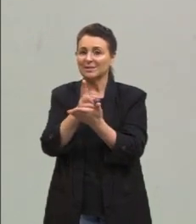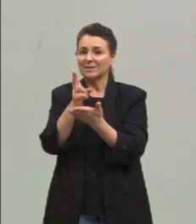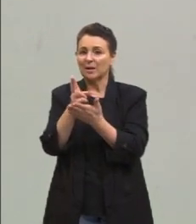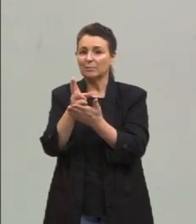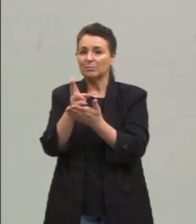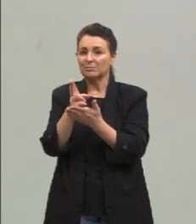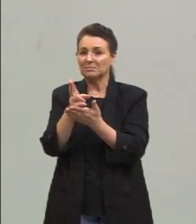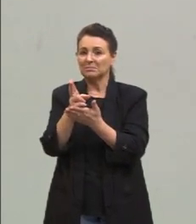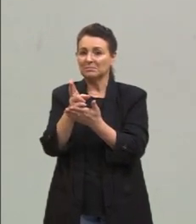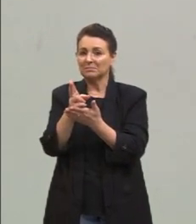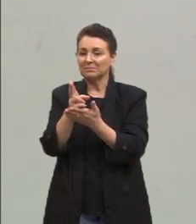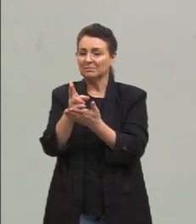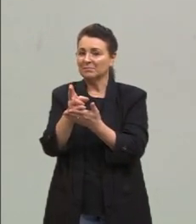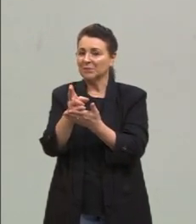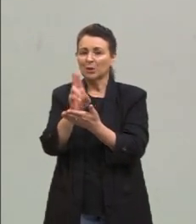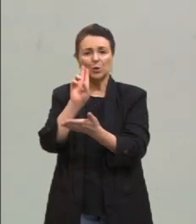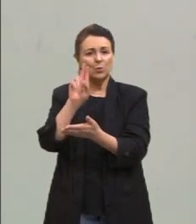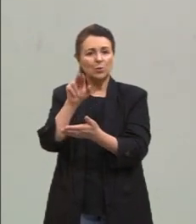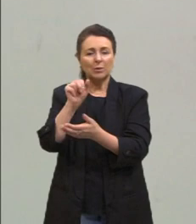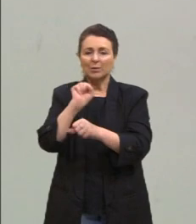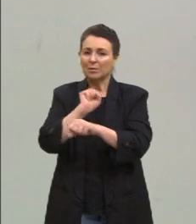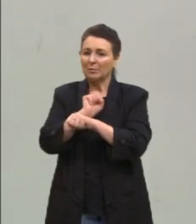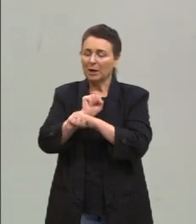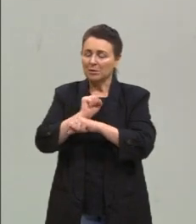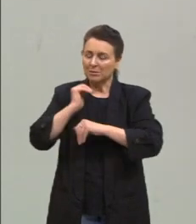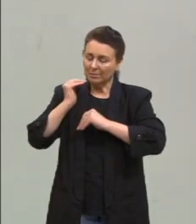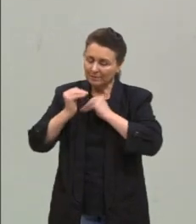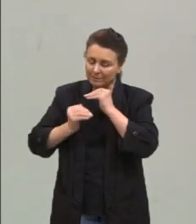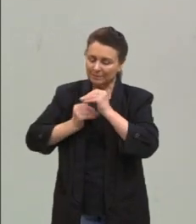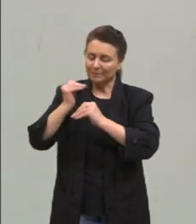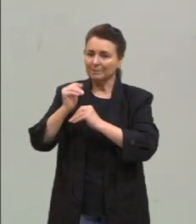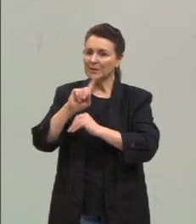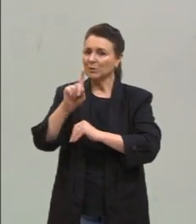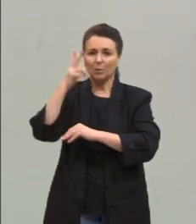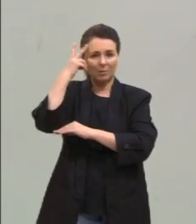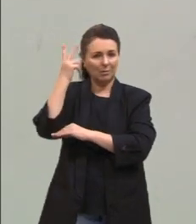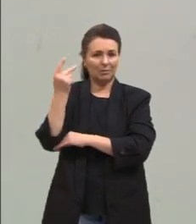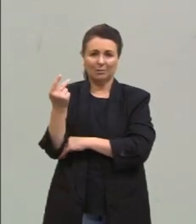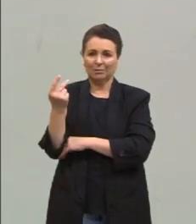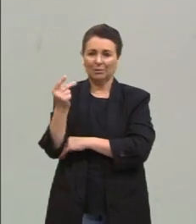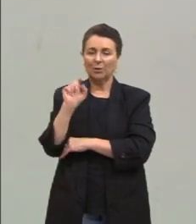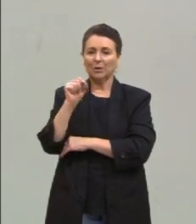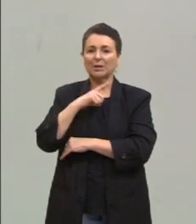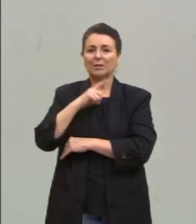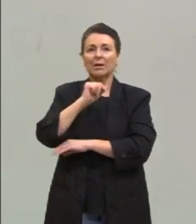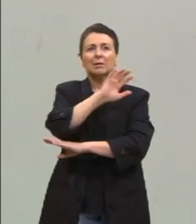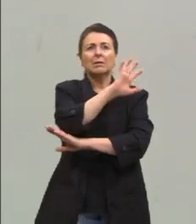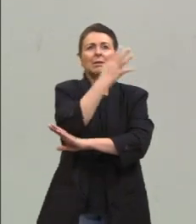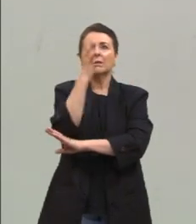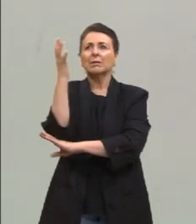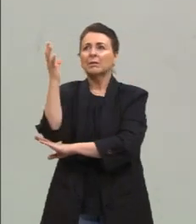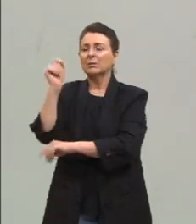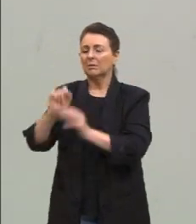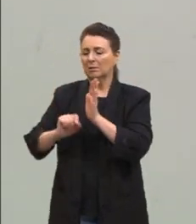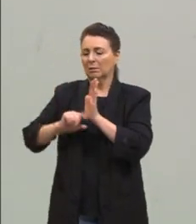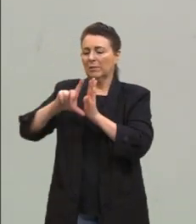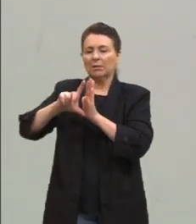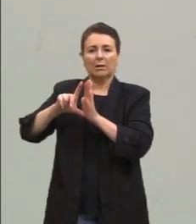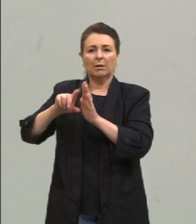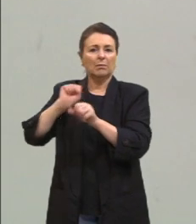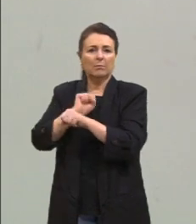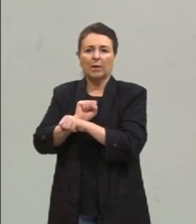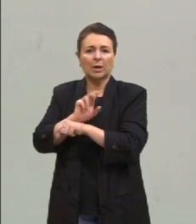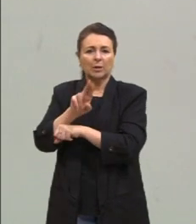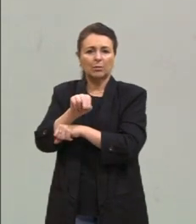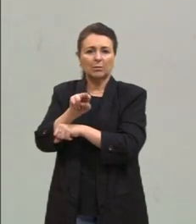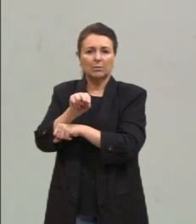constante, que esteja sempre em crescimento. E isso não é natural. O que existe na natureza que tem um crescimento que não para nunca?